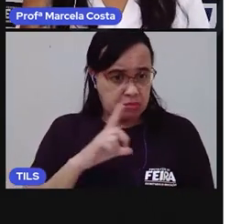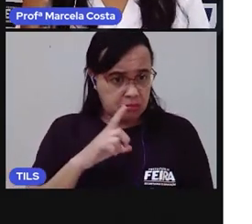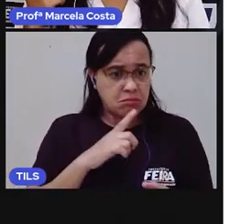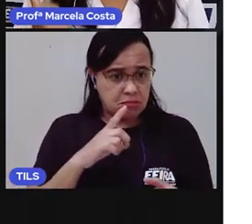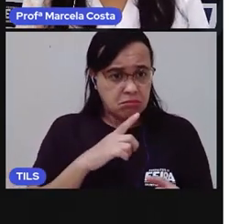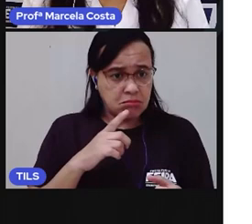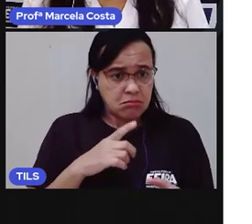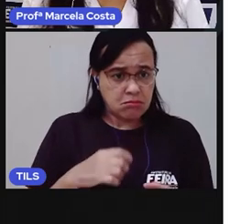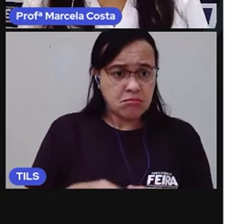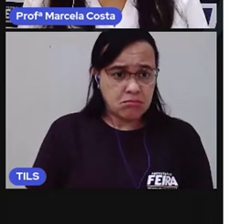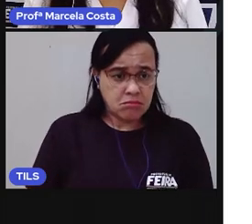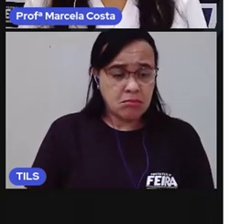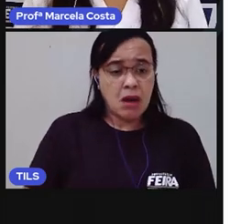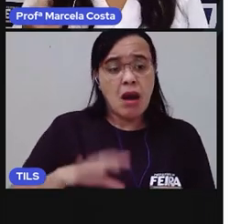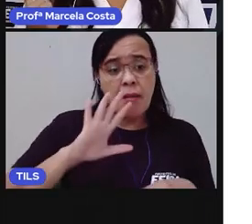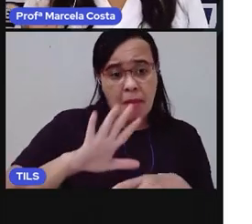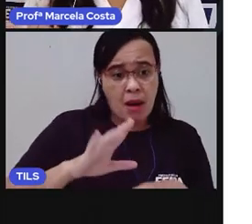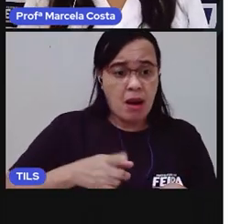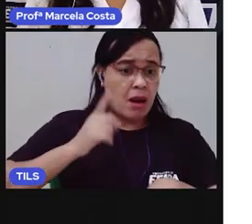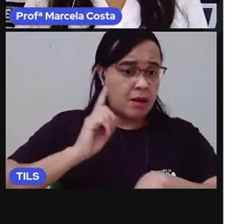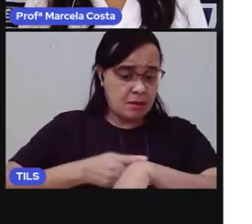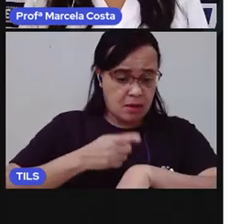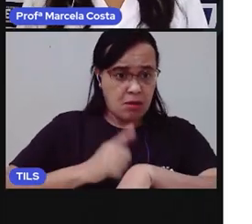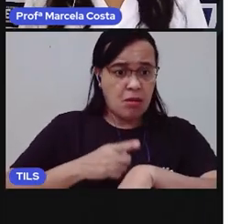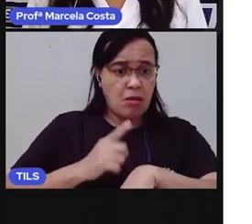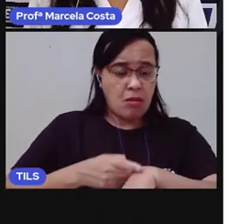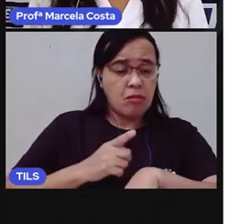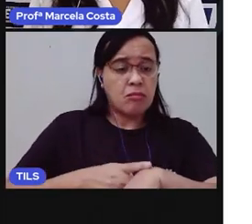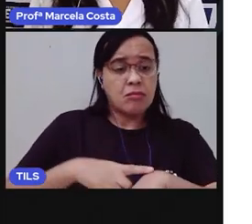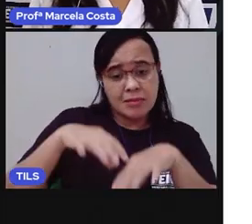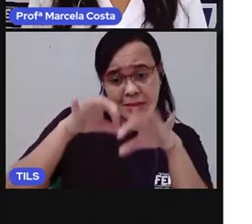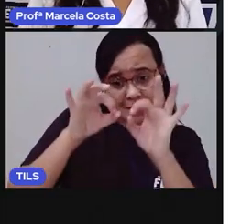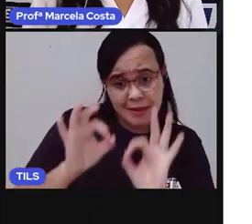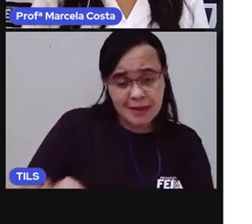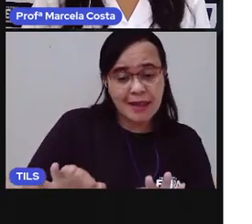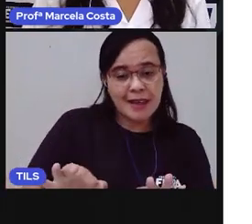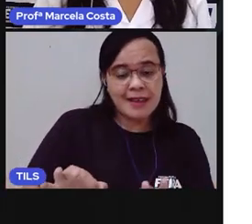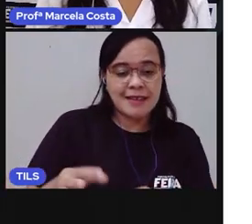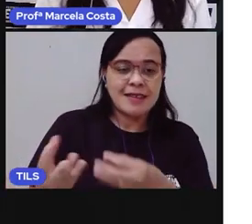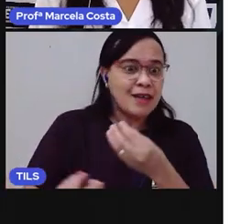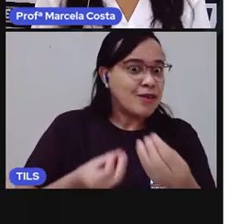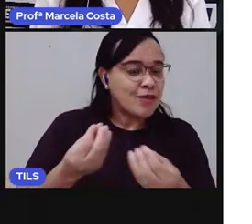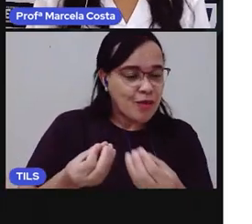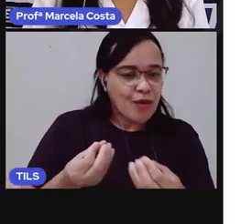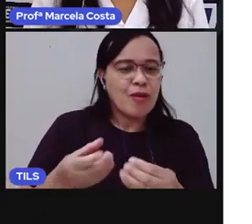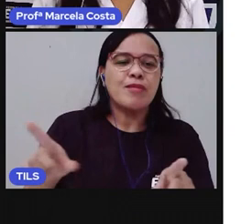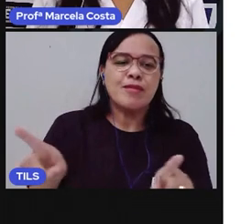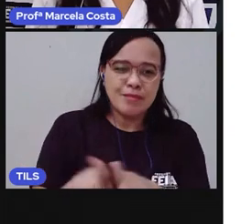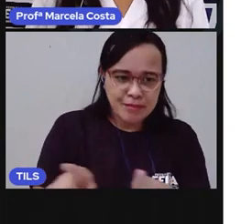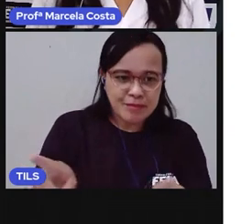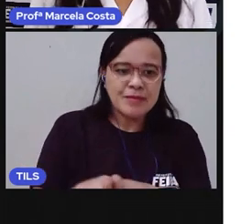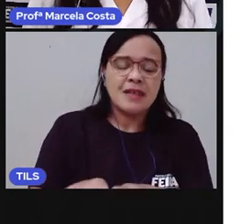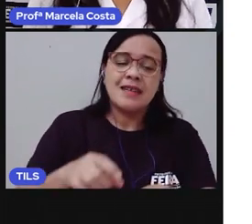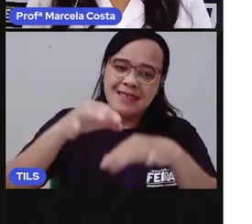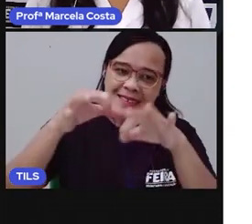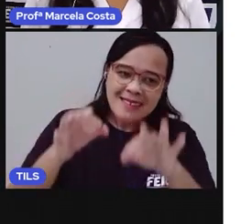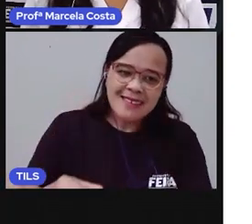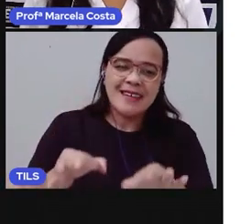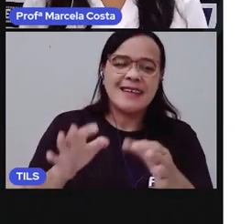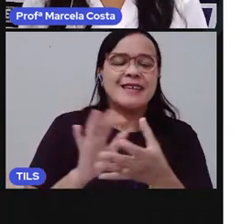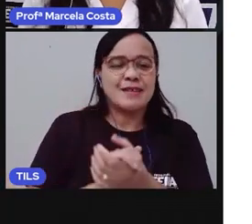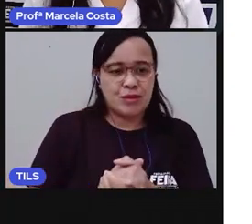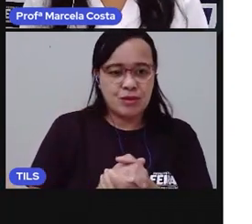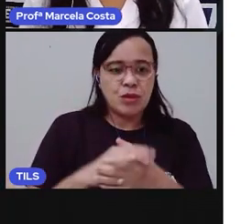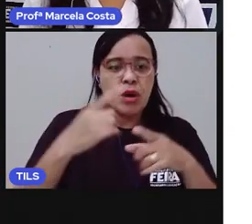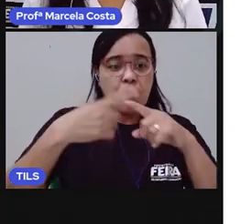medo tá na hora certa e na intensidade certa. Agiu bem, não vou pegar o fogo. Mas uma